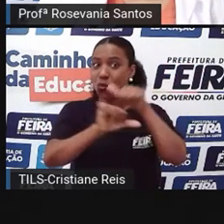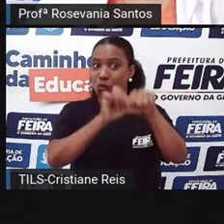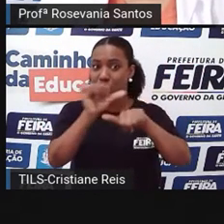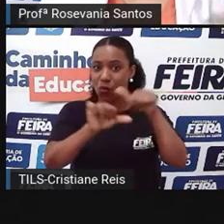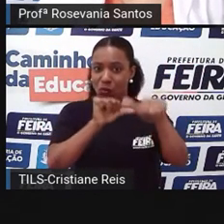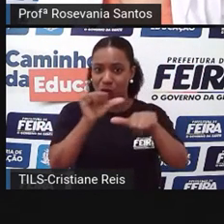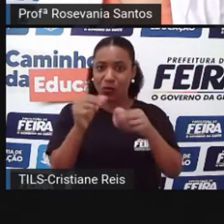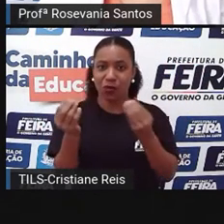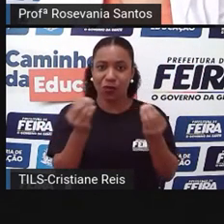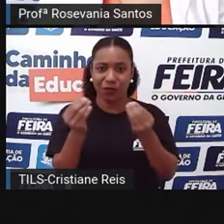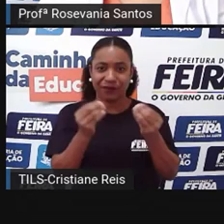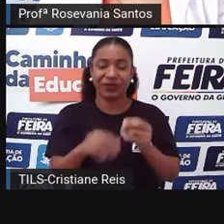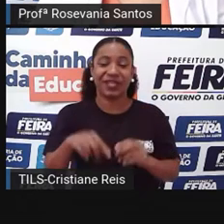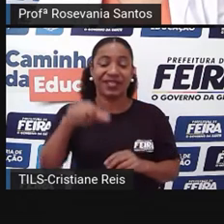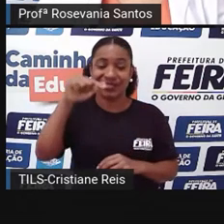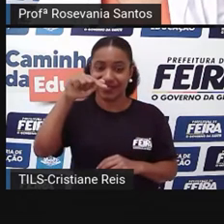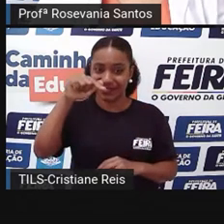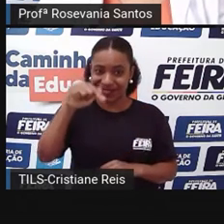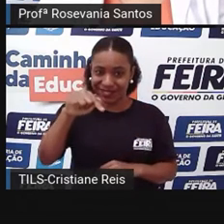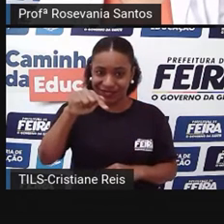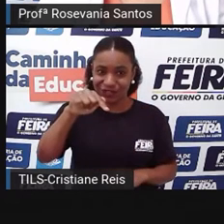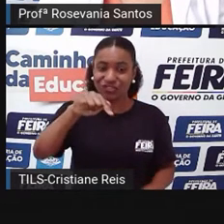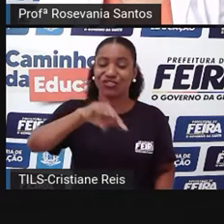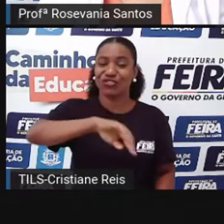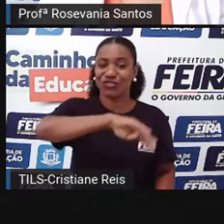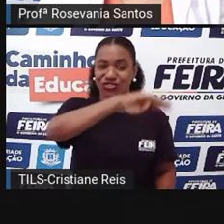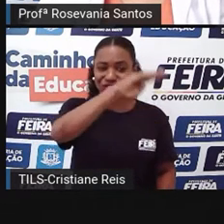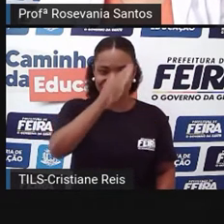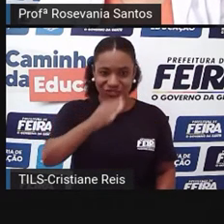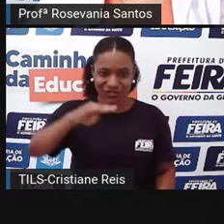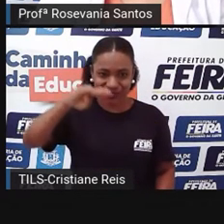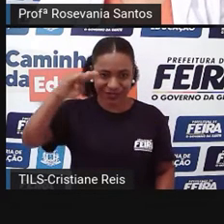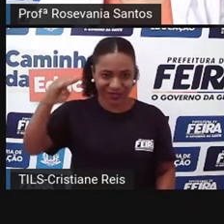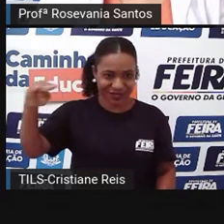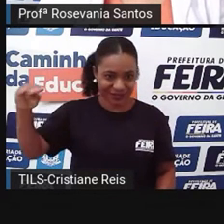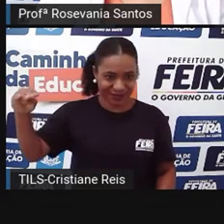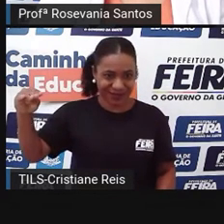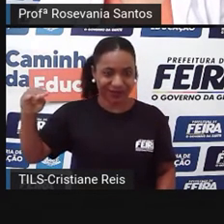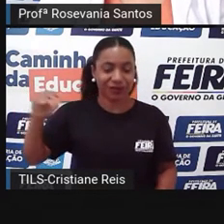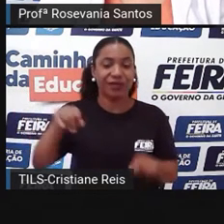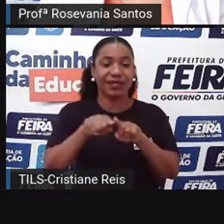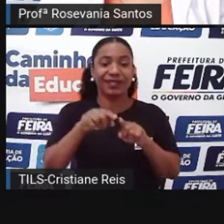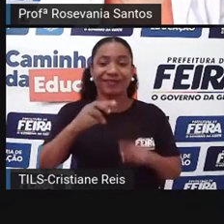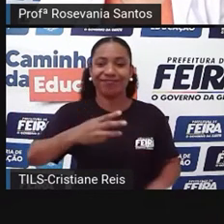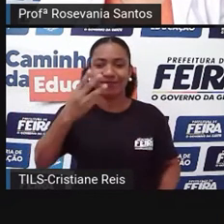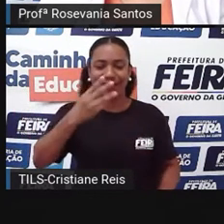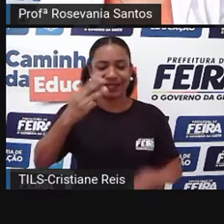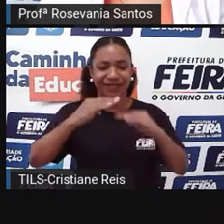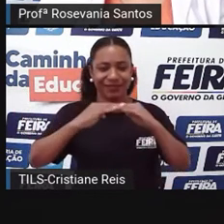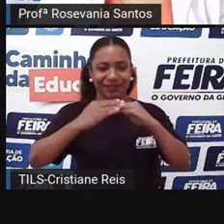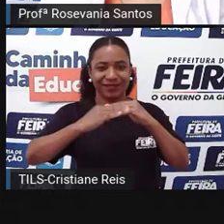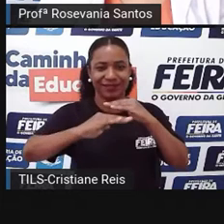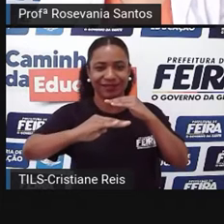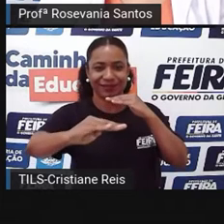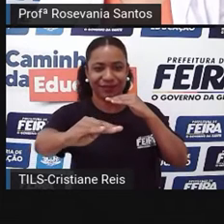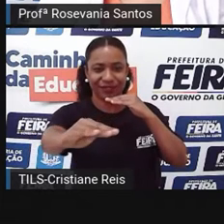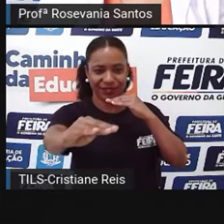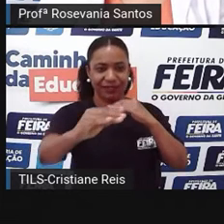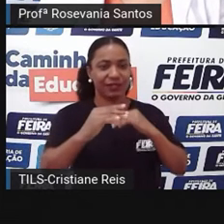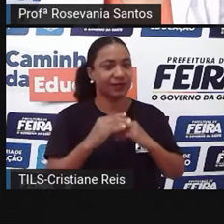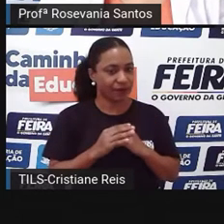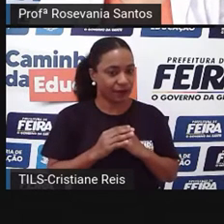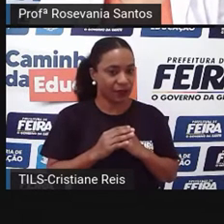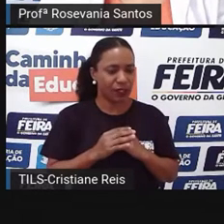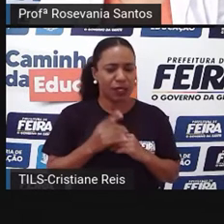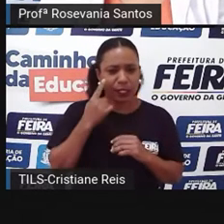acabavam, né, combinando com as outras. Então, ele predominou a erosão e